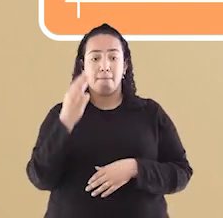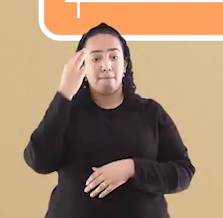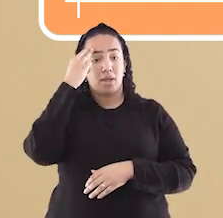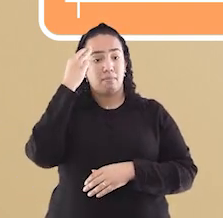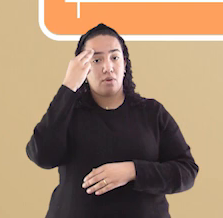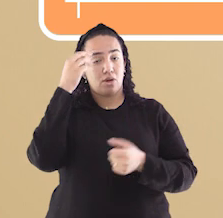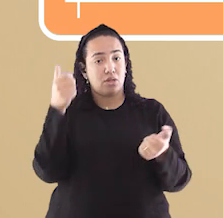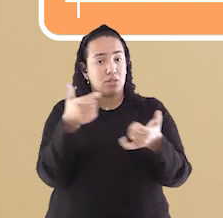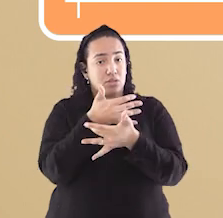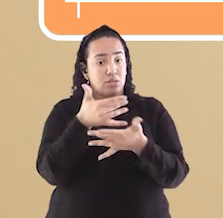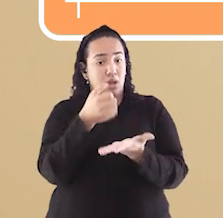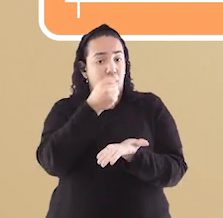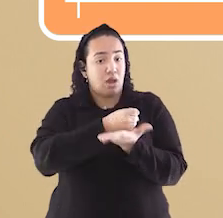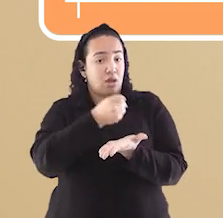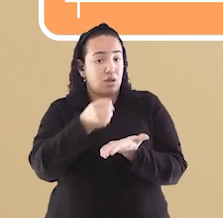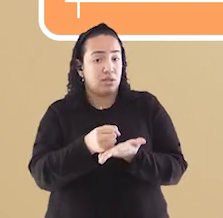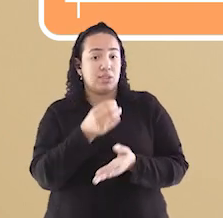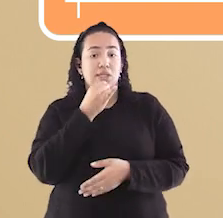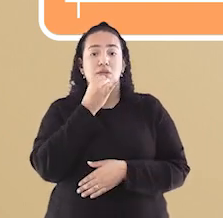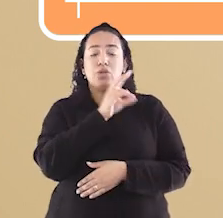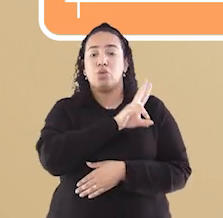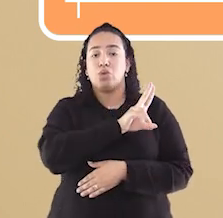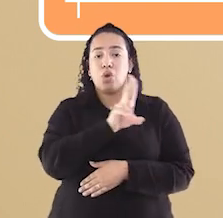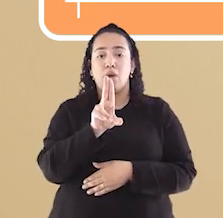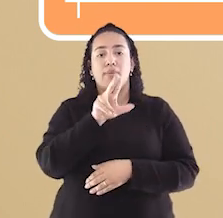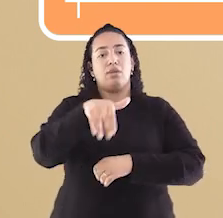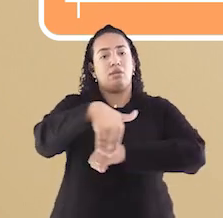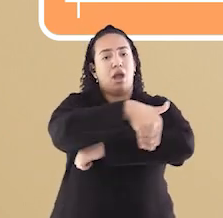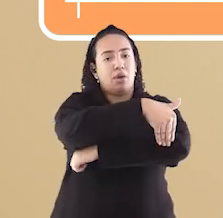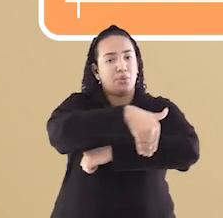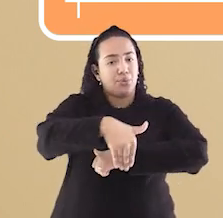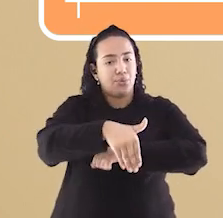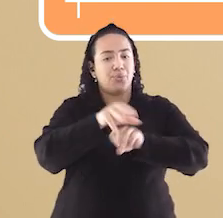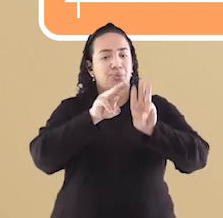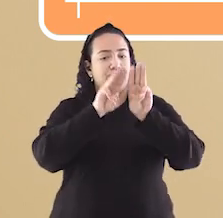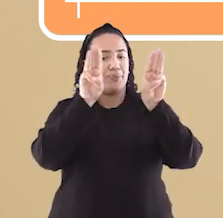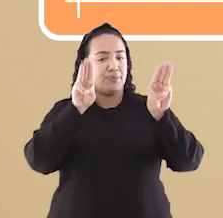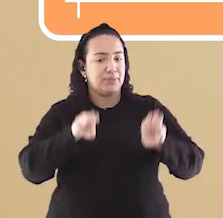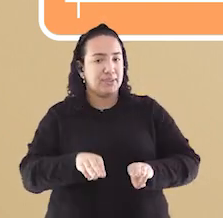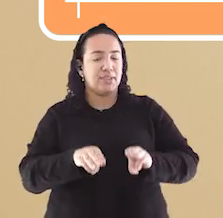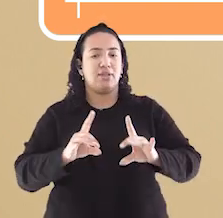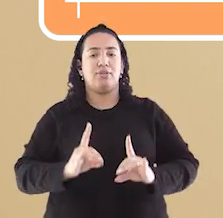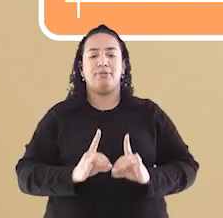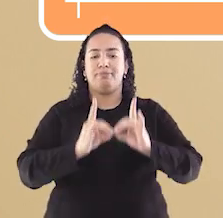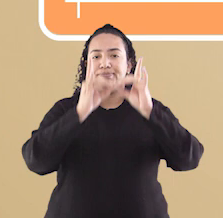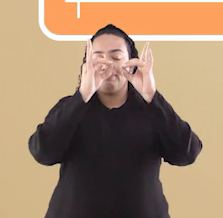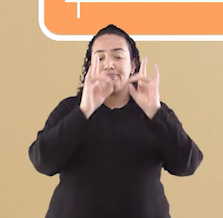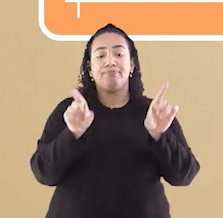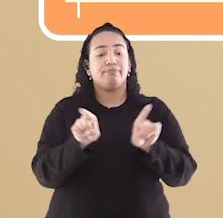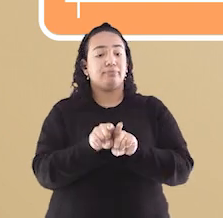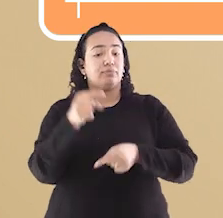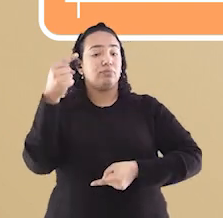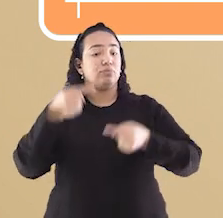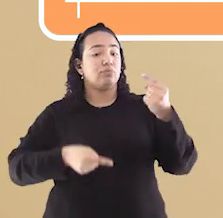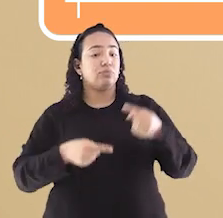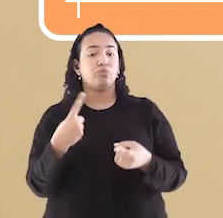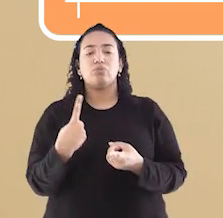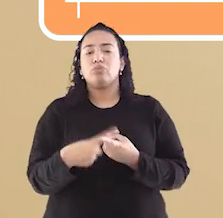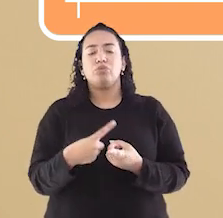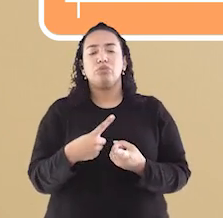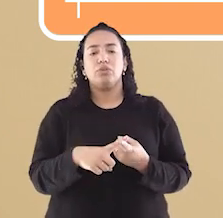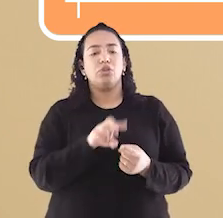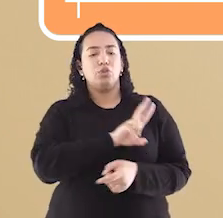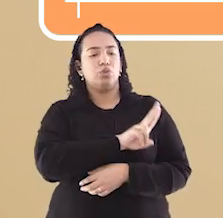memória da cidade, nomes de ruas, monumentos, edifícios e etc, discutindo os critérios que